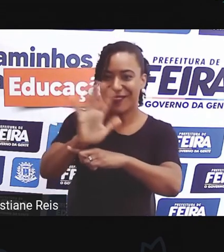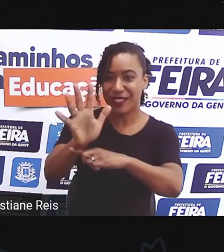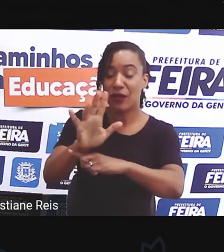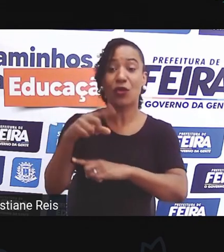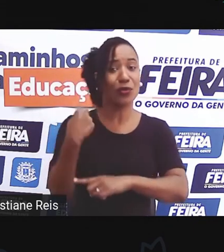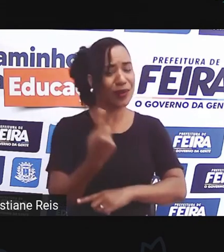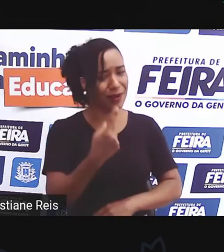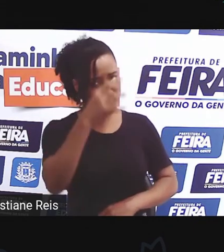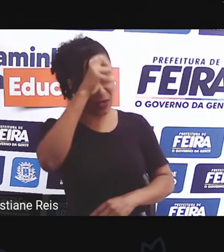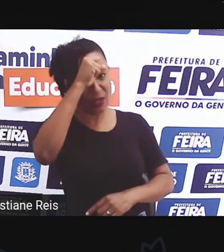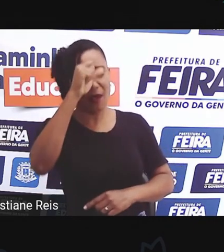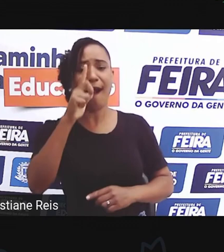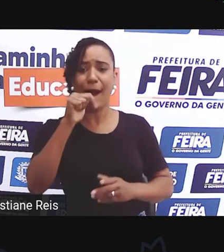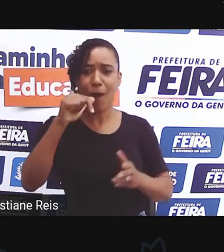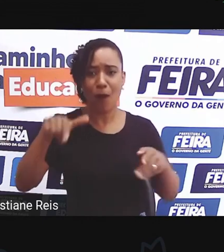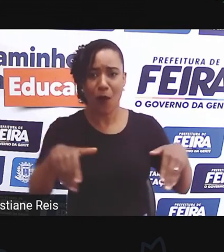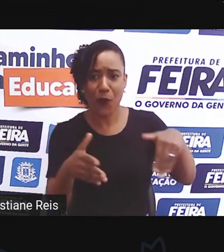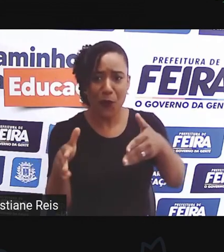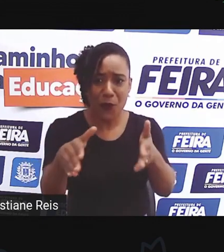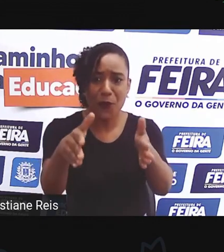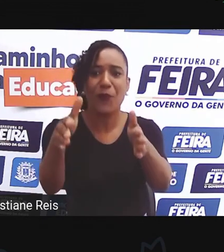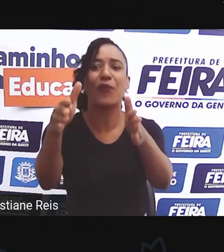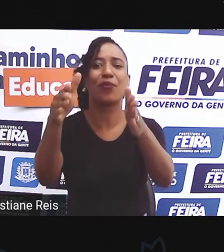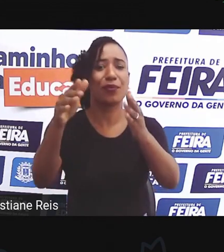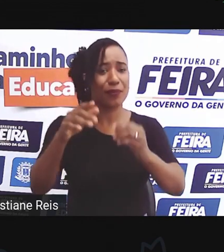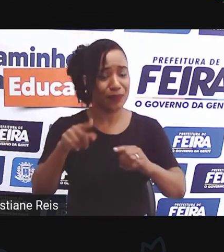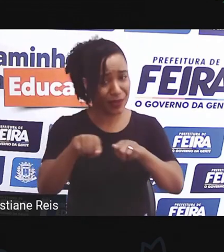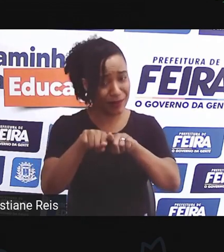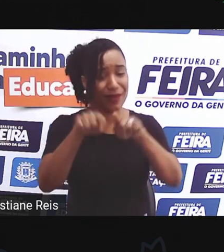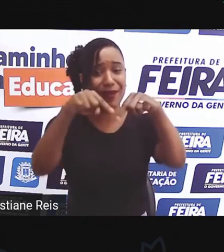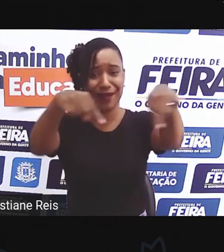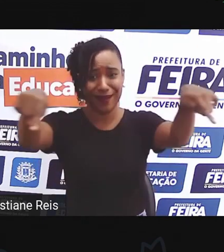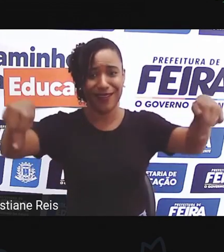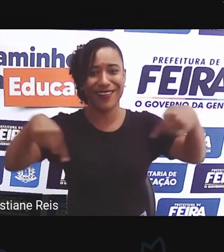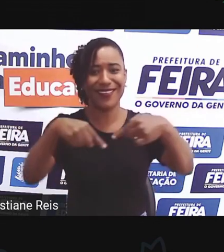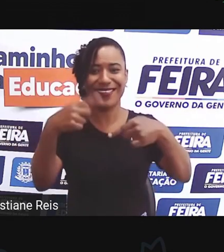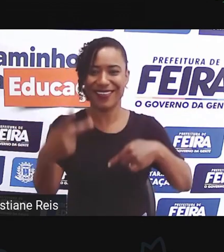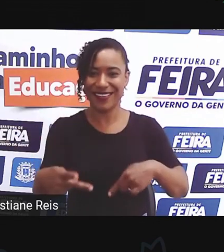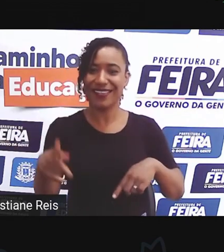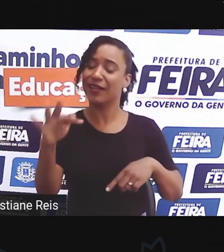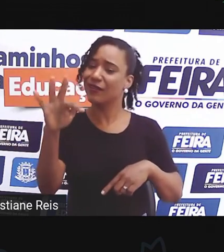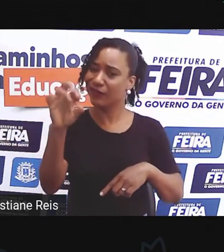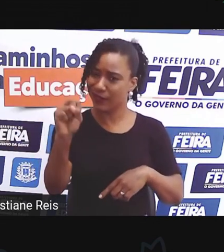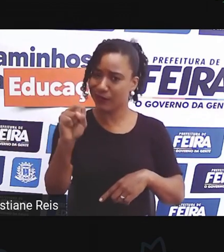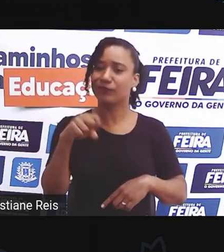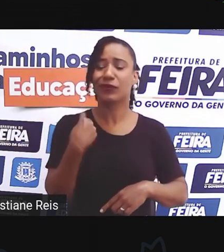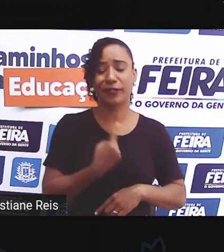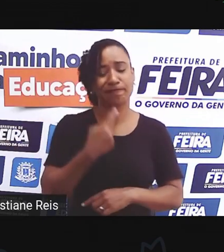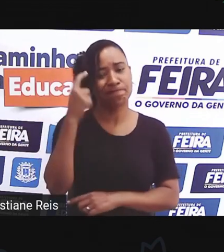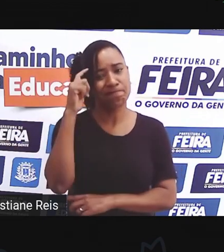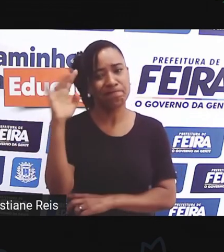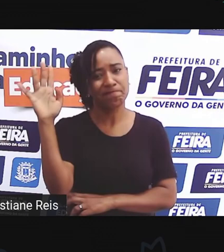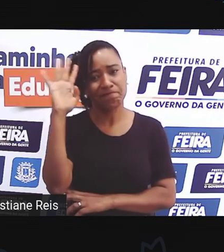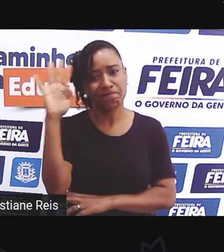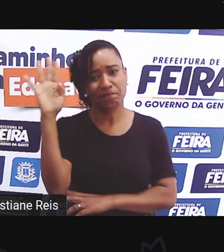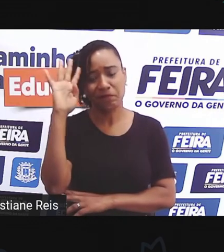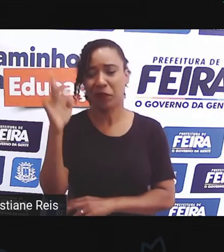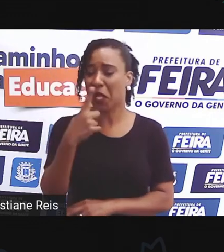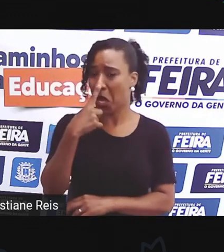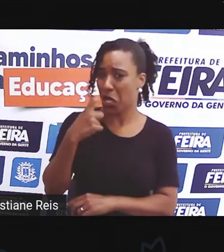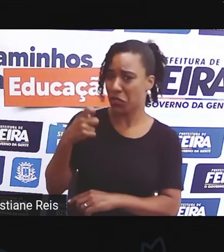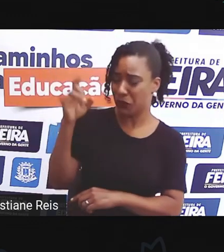o nosso rio As lagoas da nossa cidade Vamos pensar melhor Antes de jogar lixo no chão